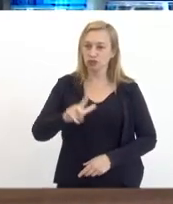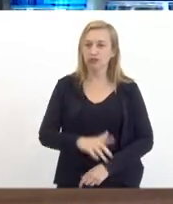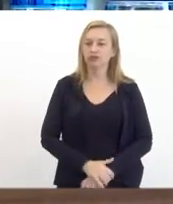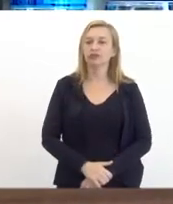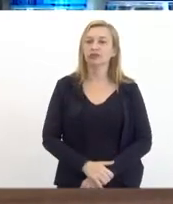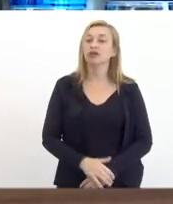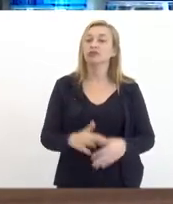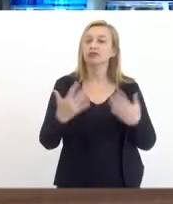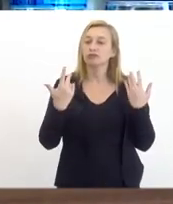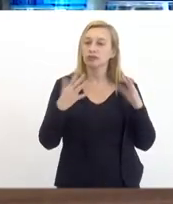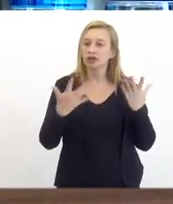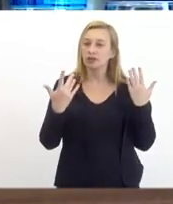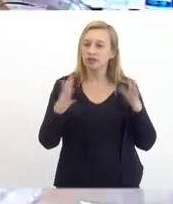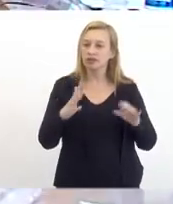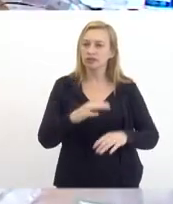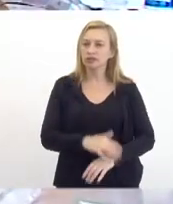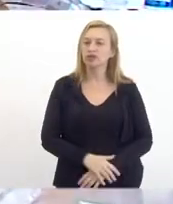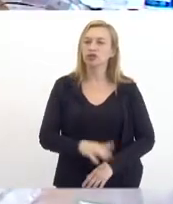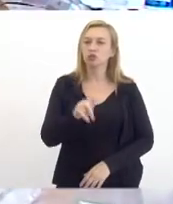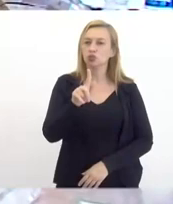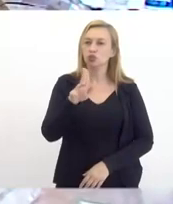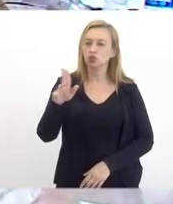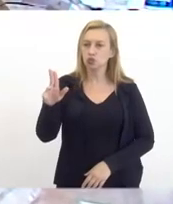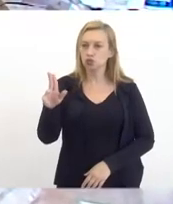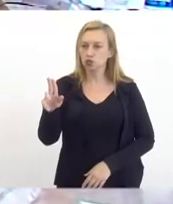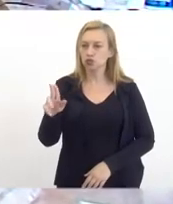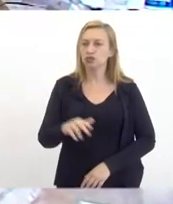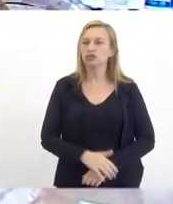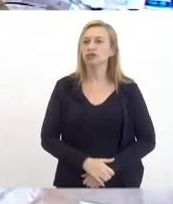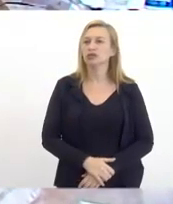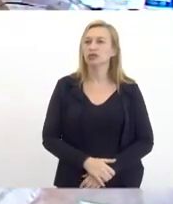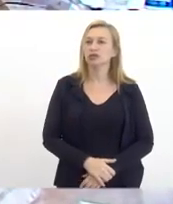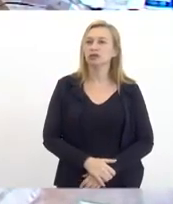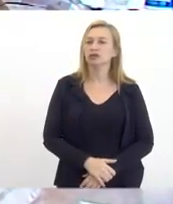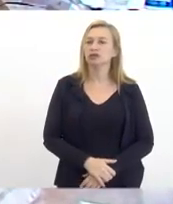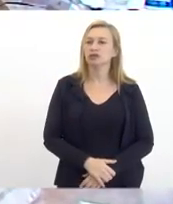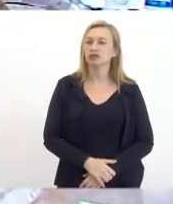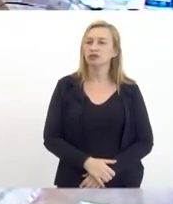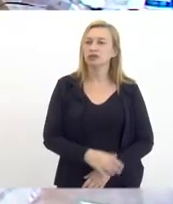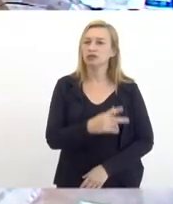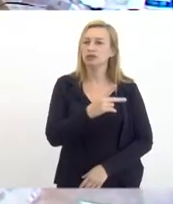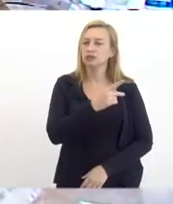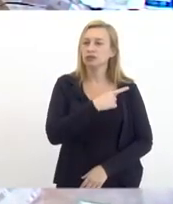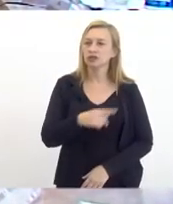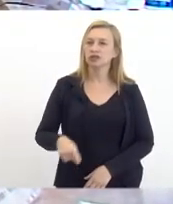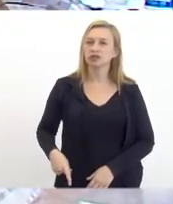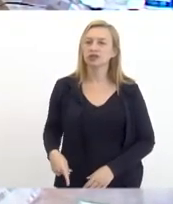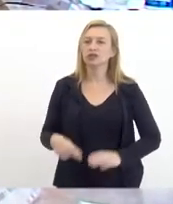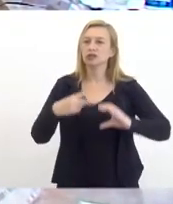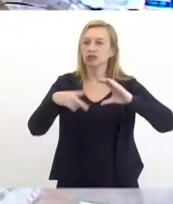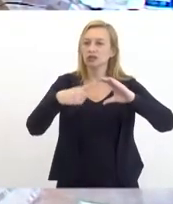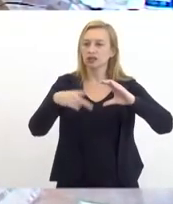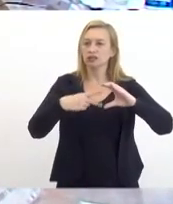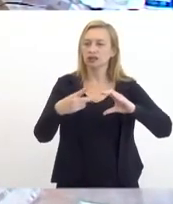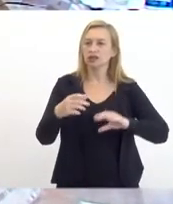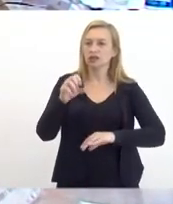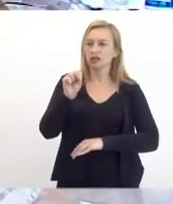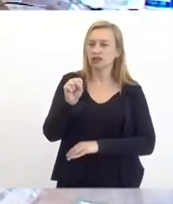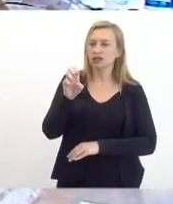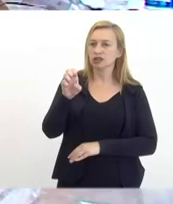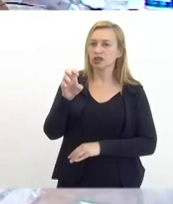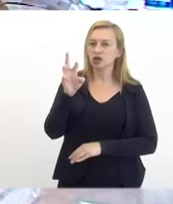saudar o presidente Hugo Pereira presidente da Câmara de Seropédica